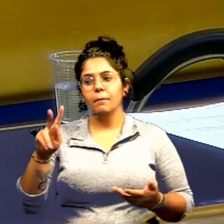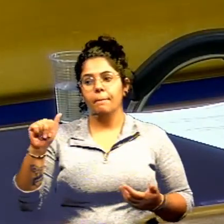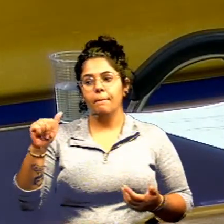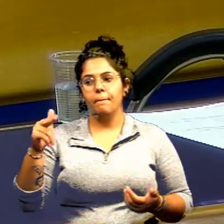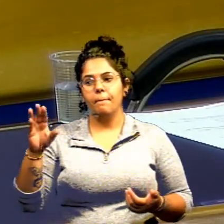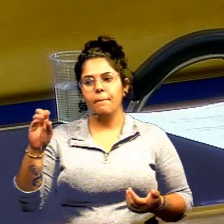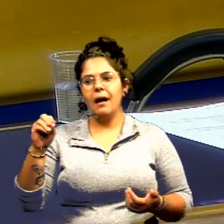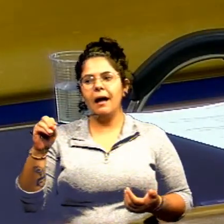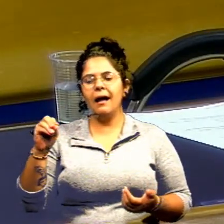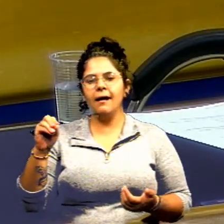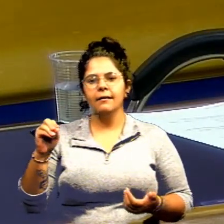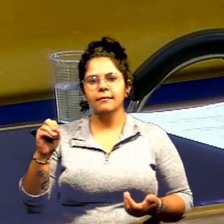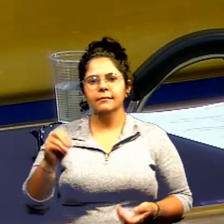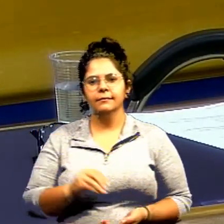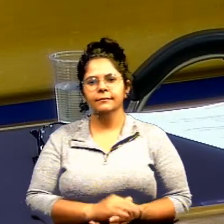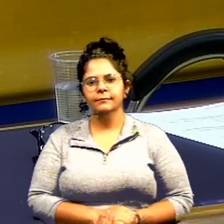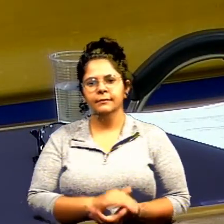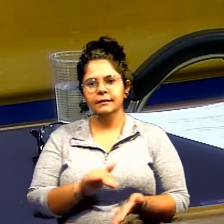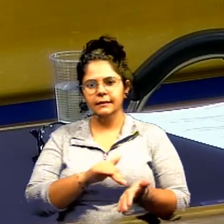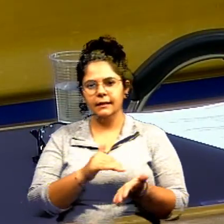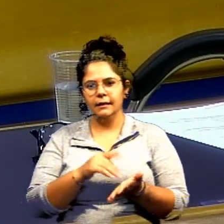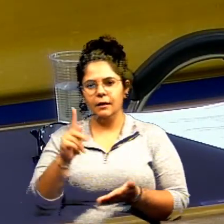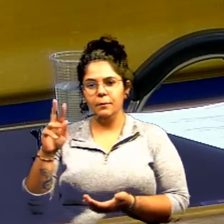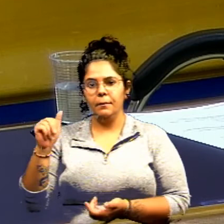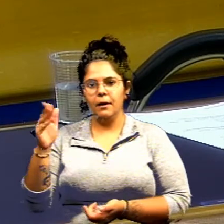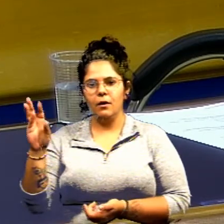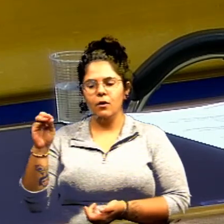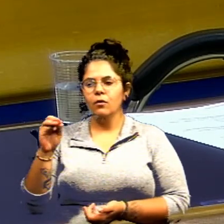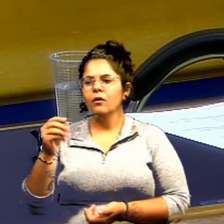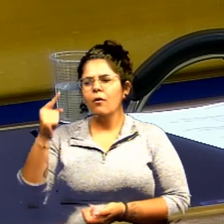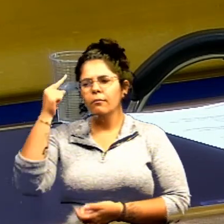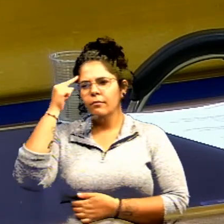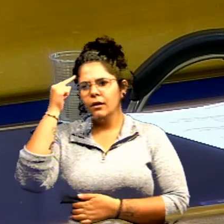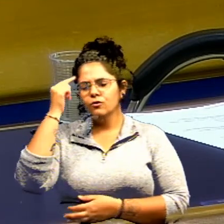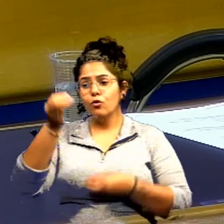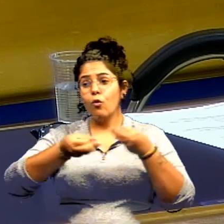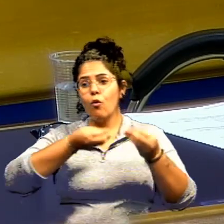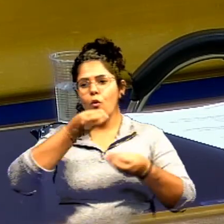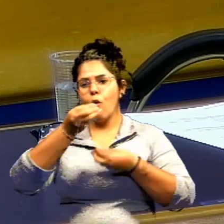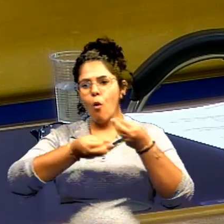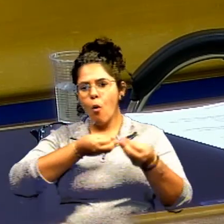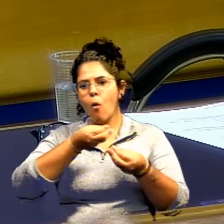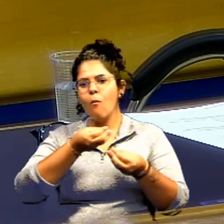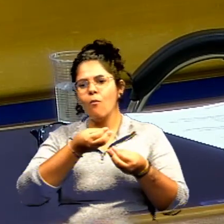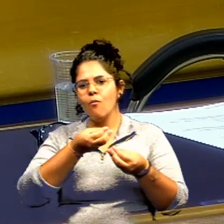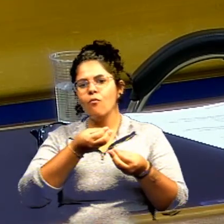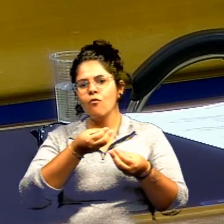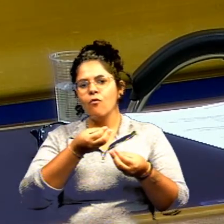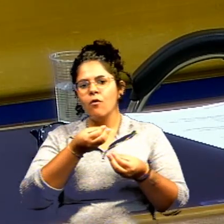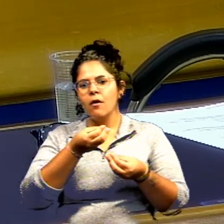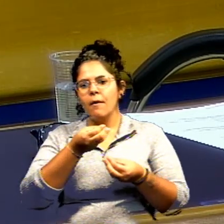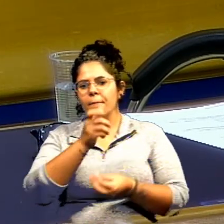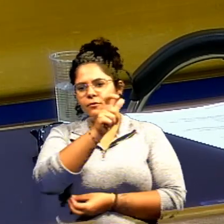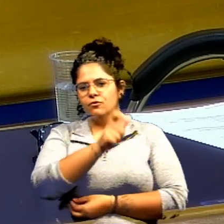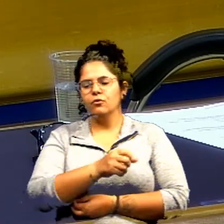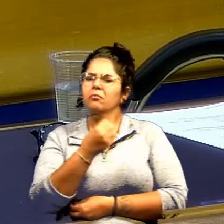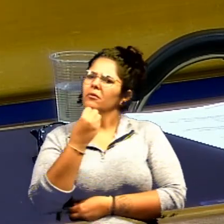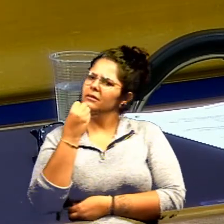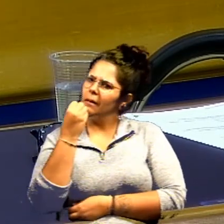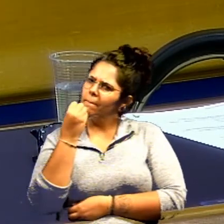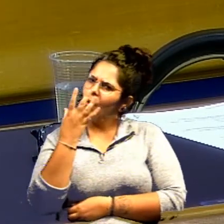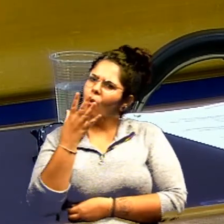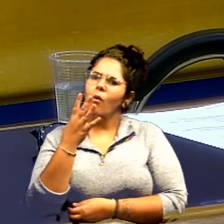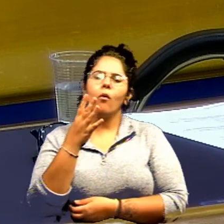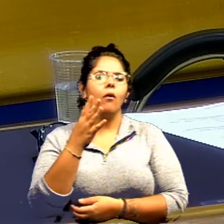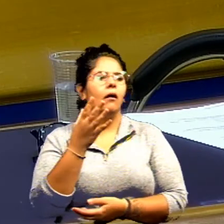eu preciso me manifestar eu fico às vezes pensando como que um sujeito consegue tratar tão bem com tanta delicadeza